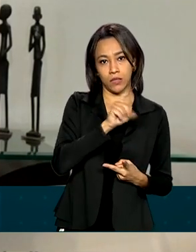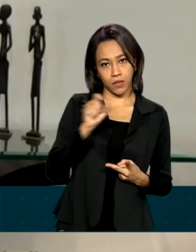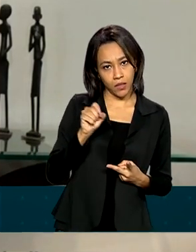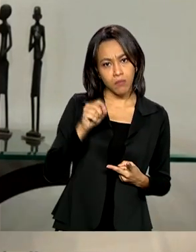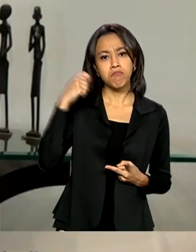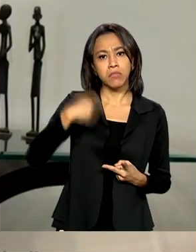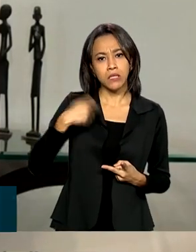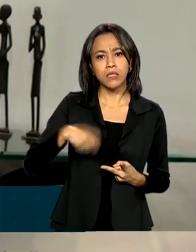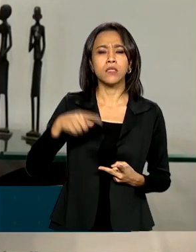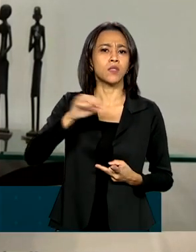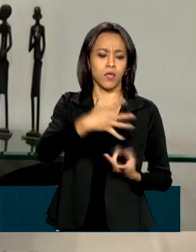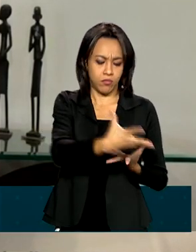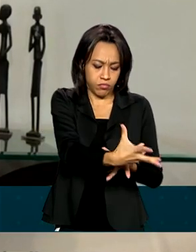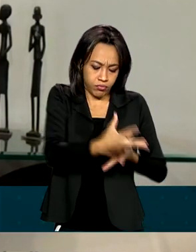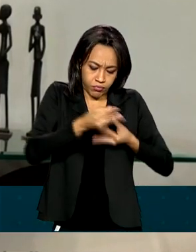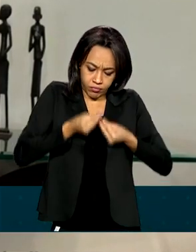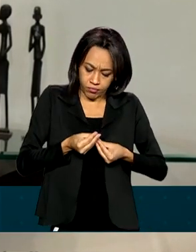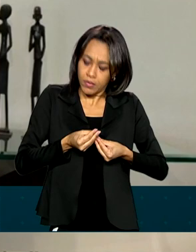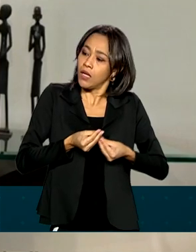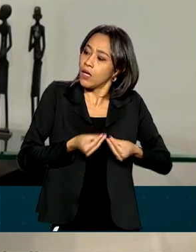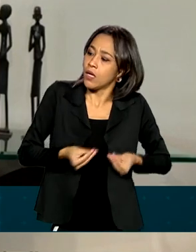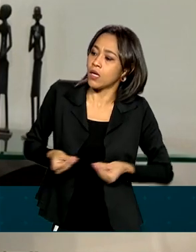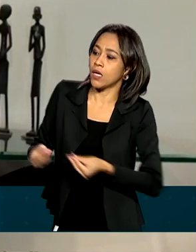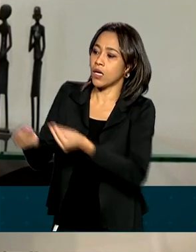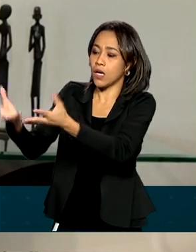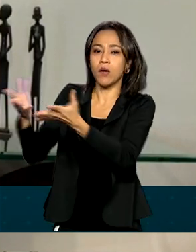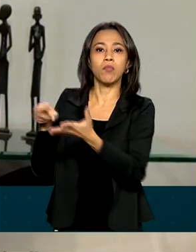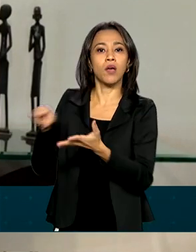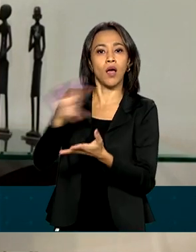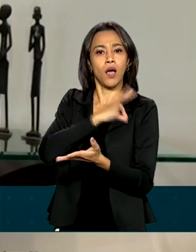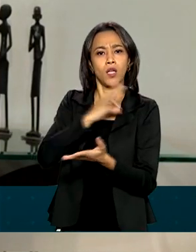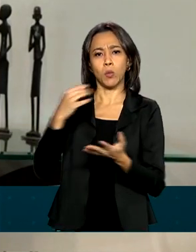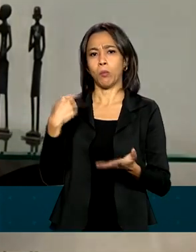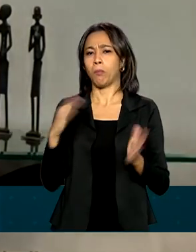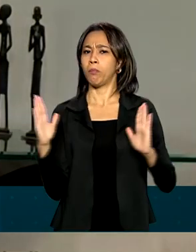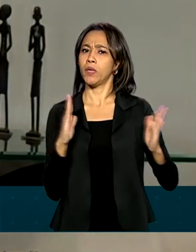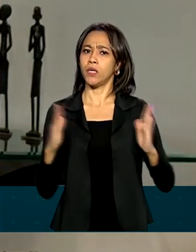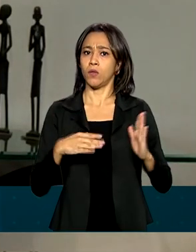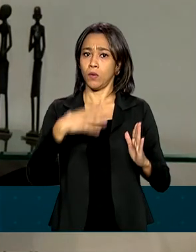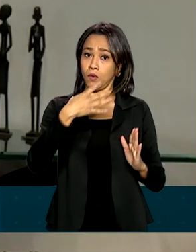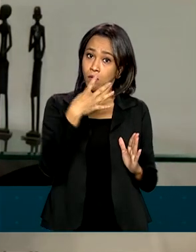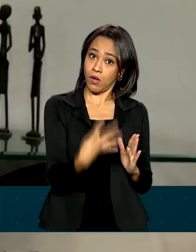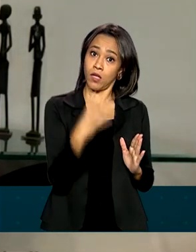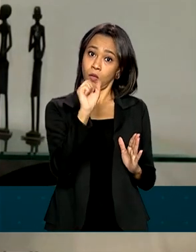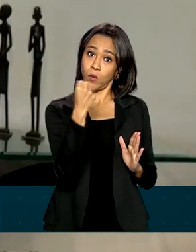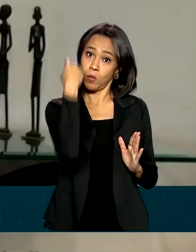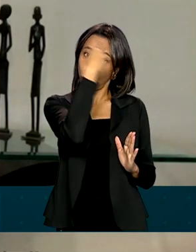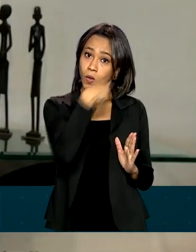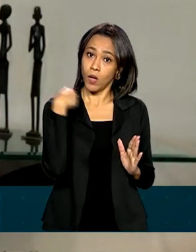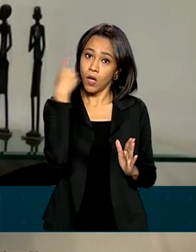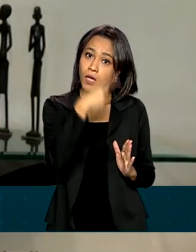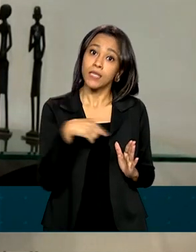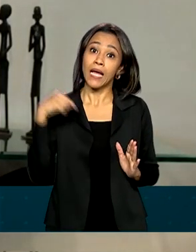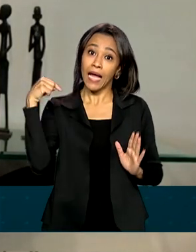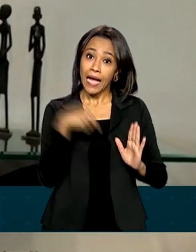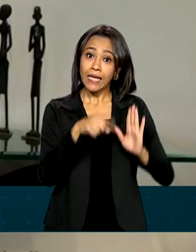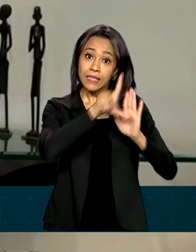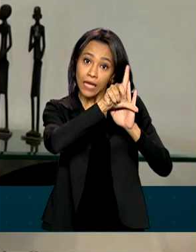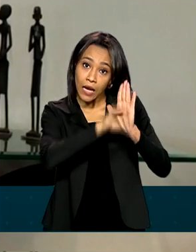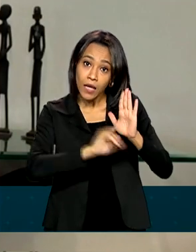encaminhadas às autoridades em até 48 horas. A lei, além de proteger mulheres,